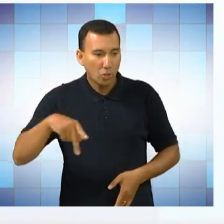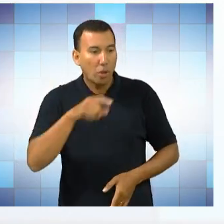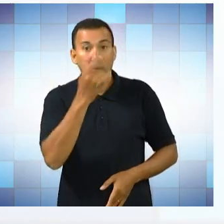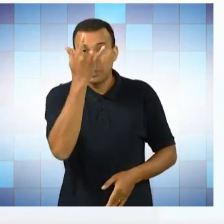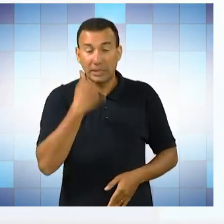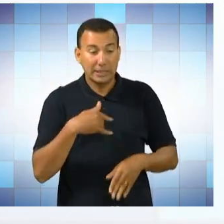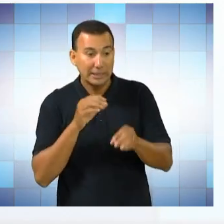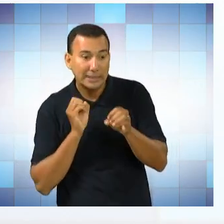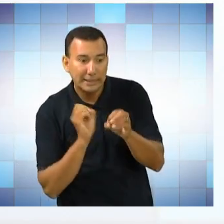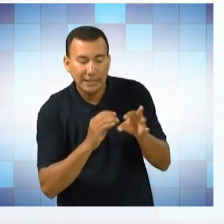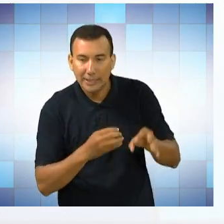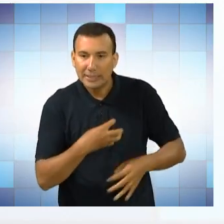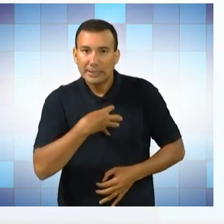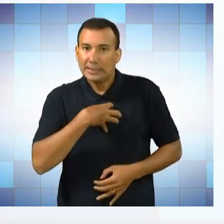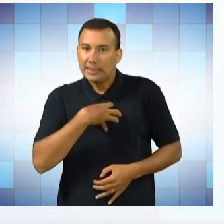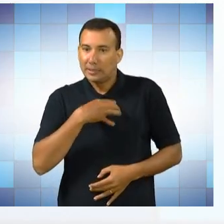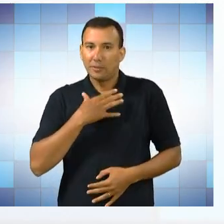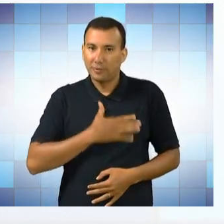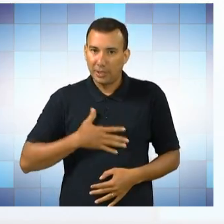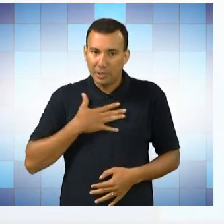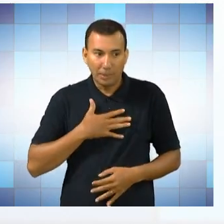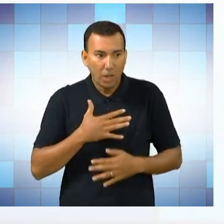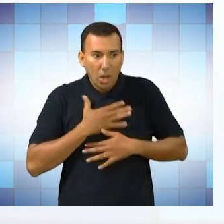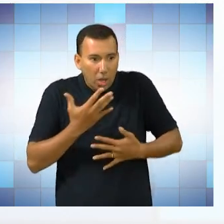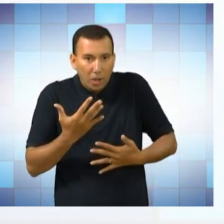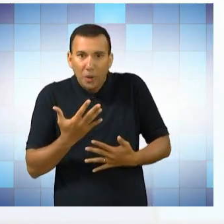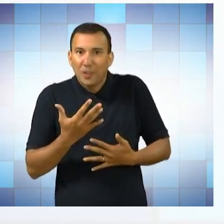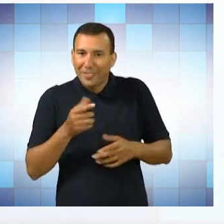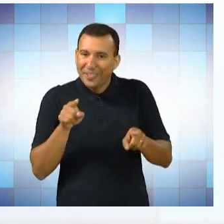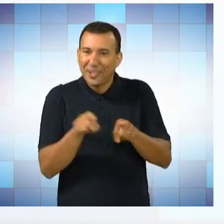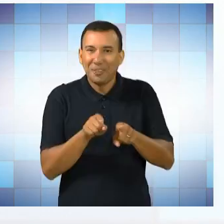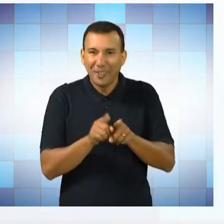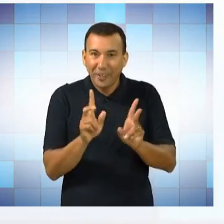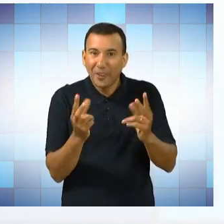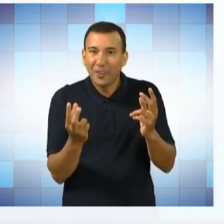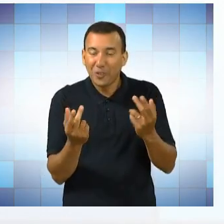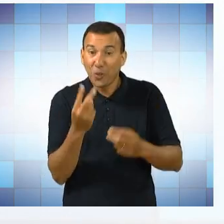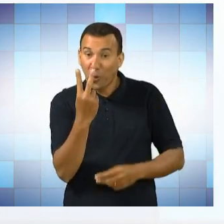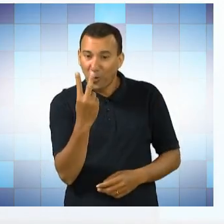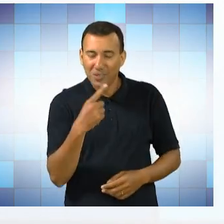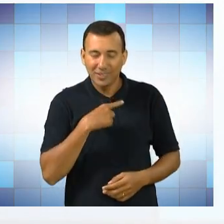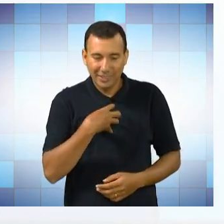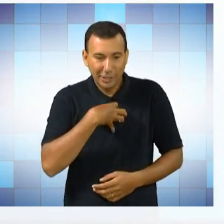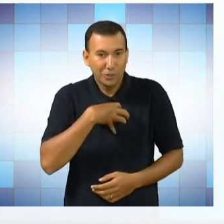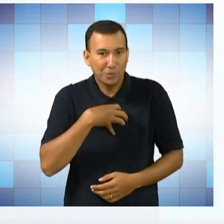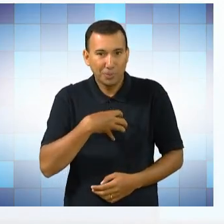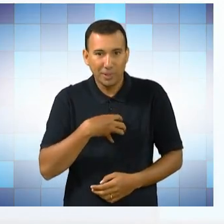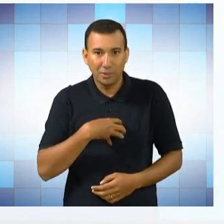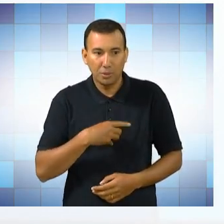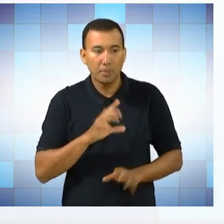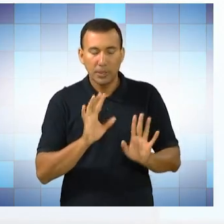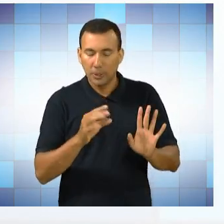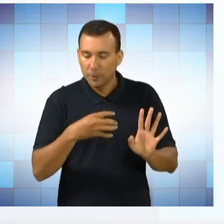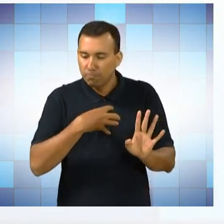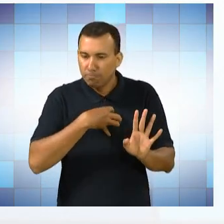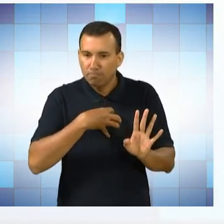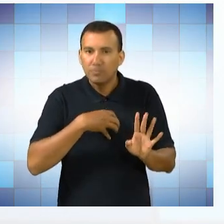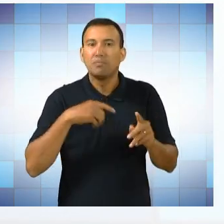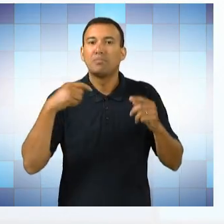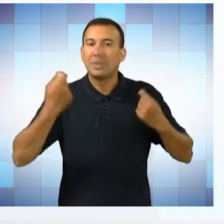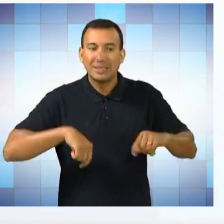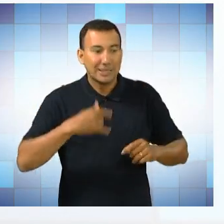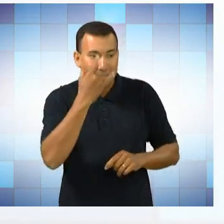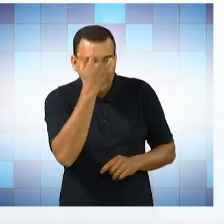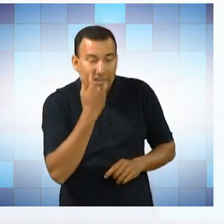feliz, e fiquei bastante impactada, assim. Mas aí, eu, como sempre, eu uso a minha sensibilidade para fazer o